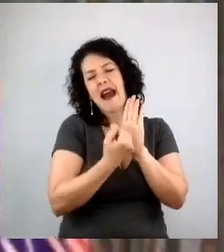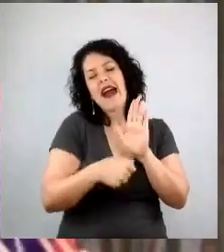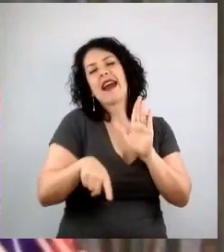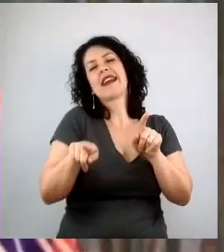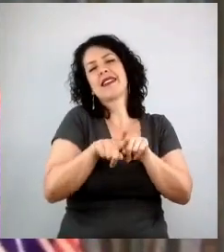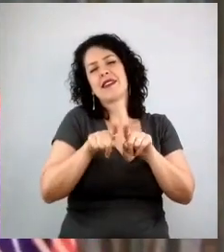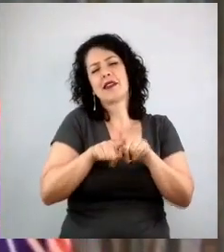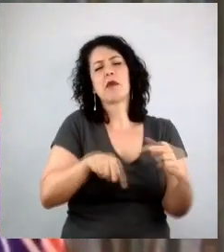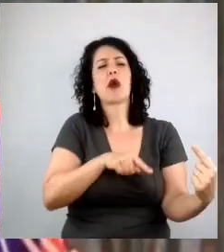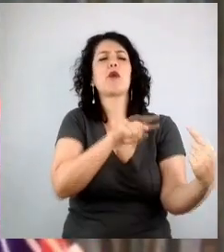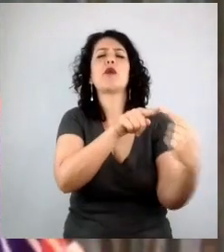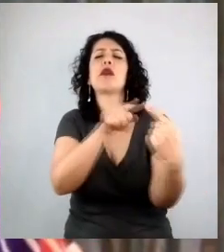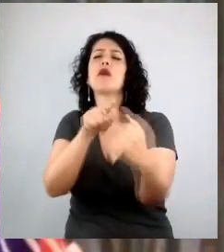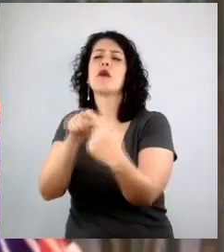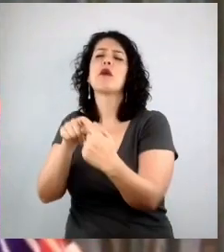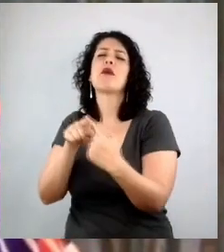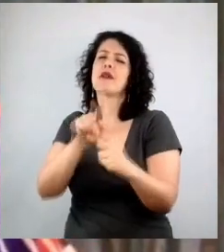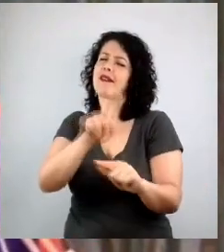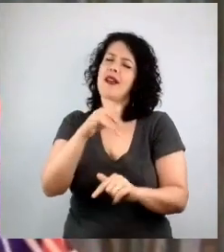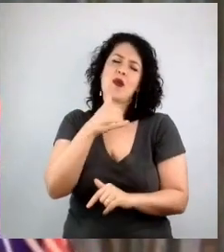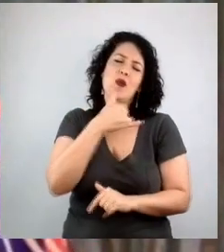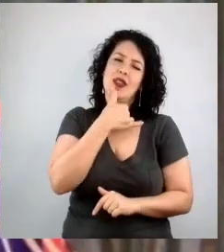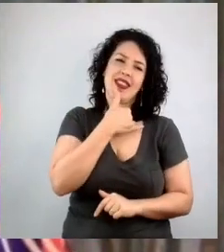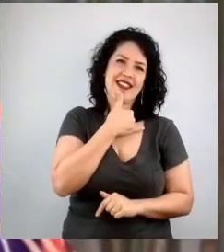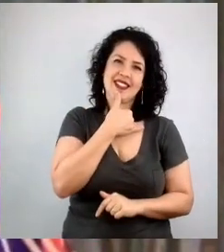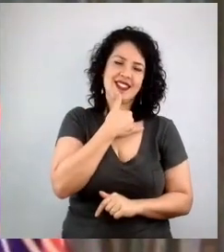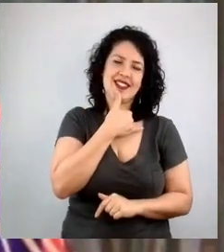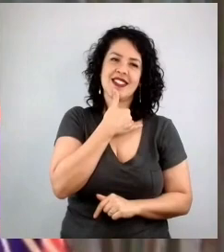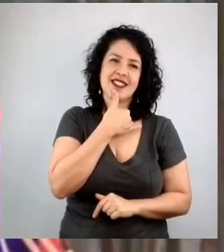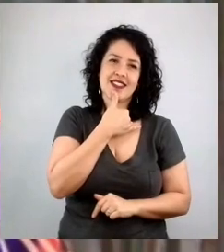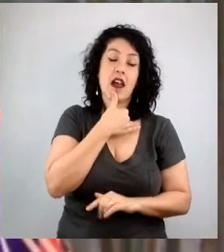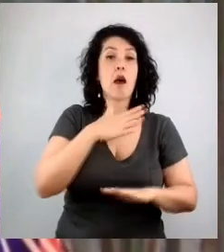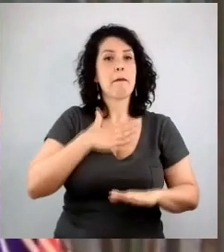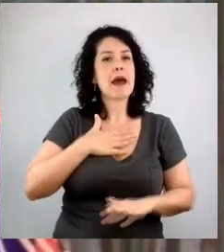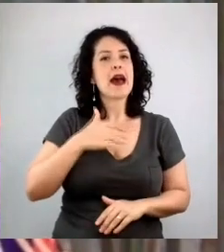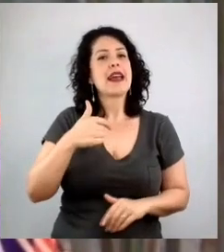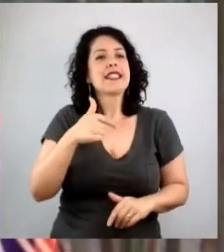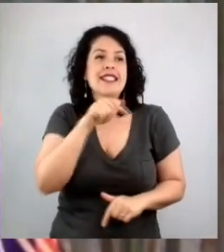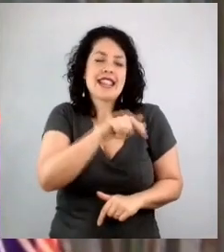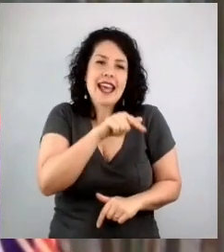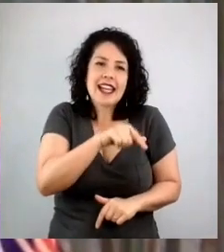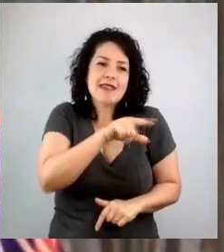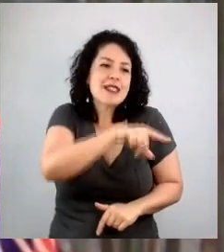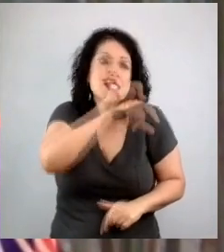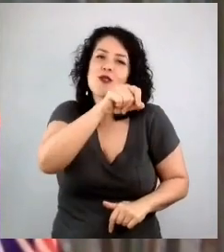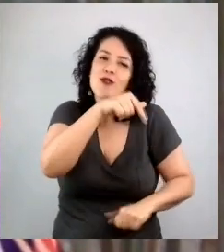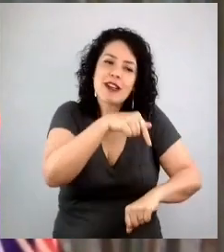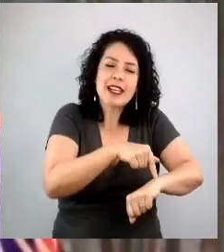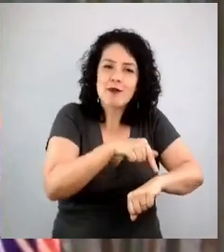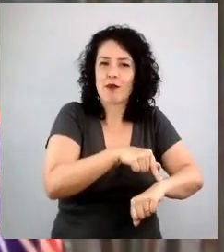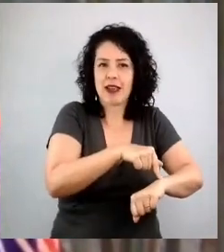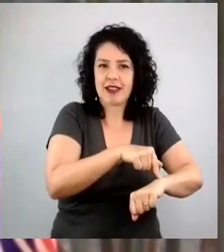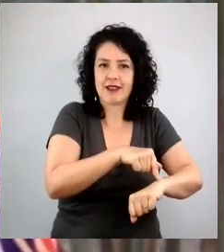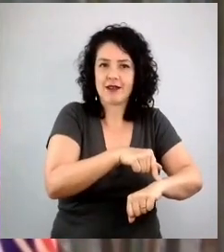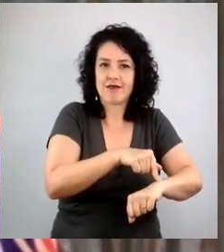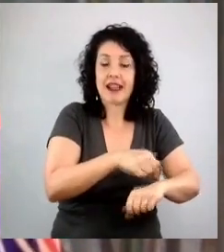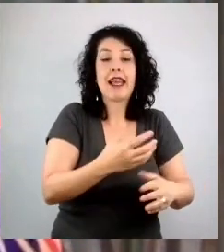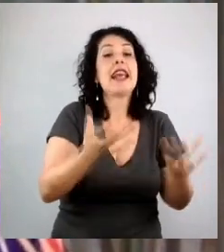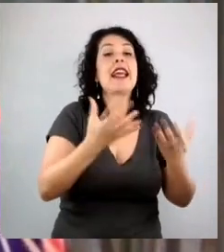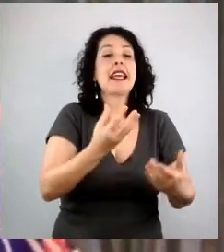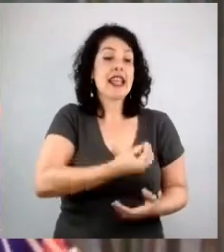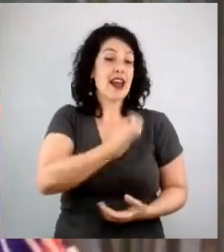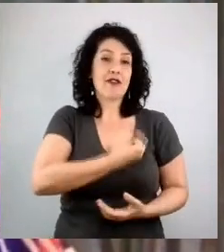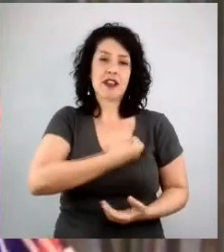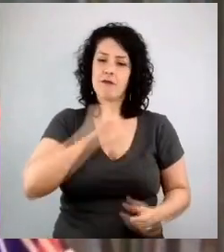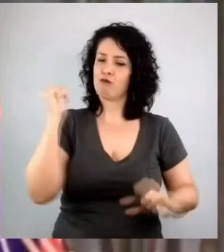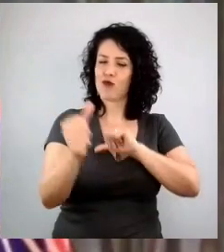Não fica triste. Mas a minha escolha é essa. Neste momento da vida, eu prefiro transformar gente.